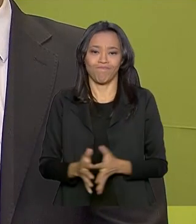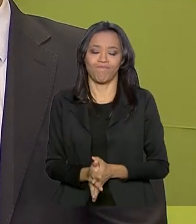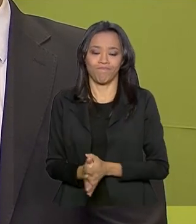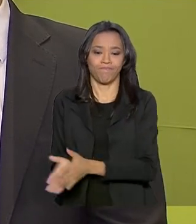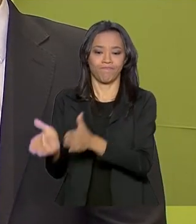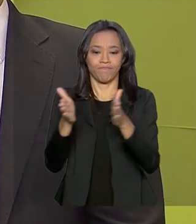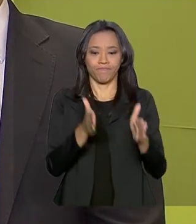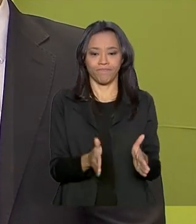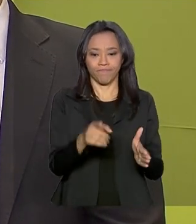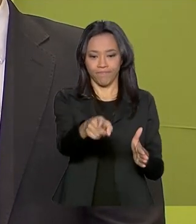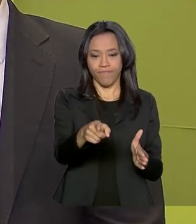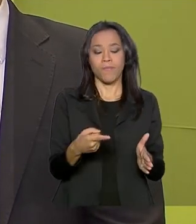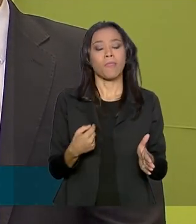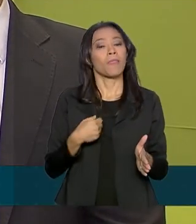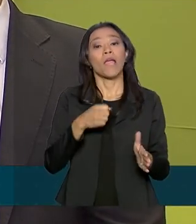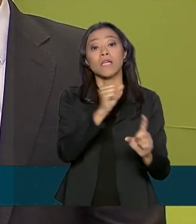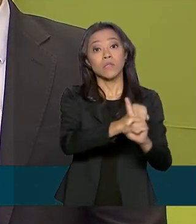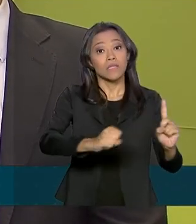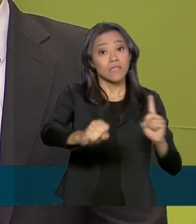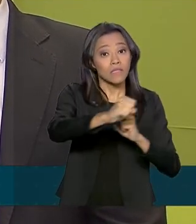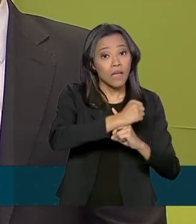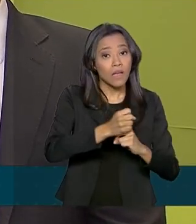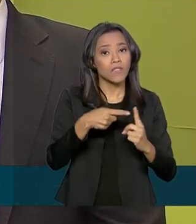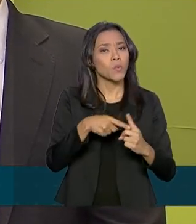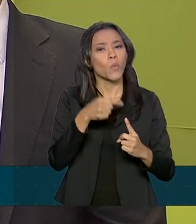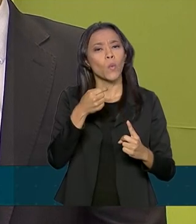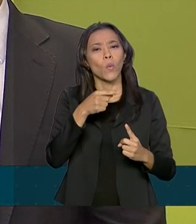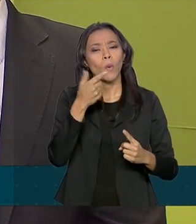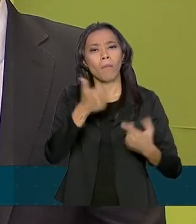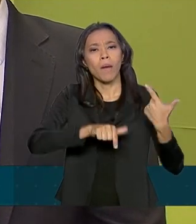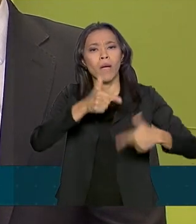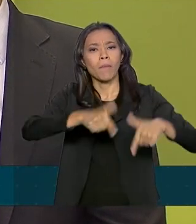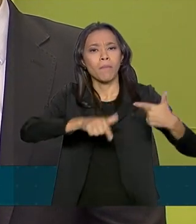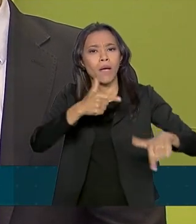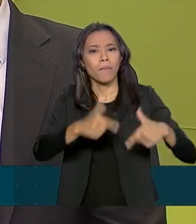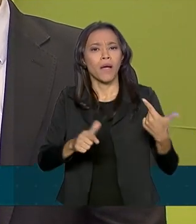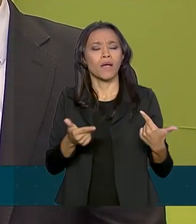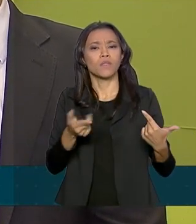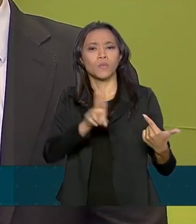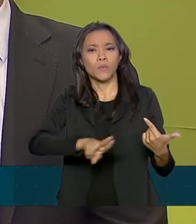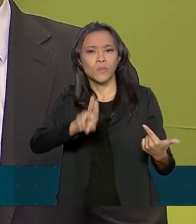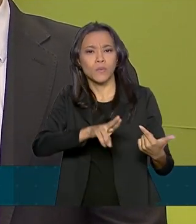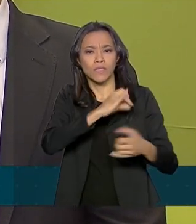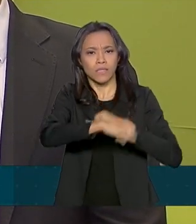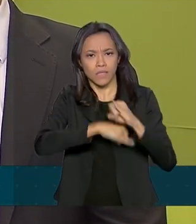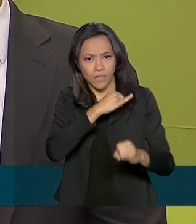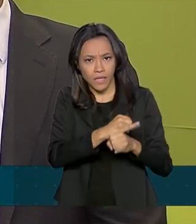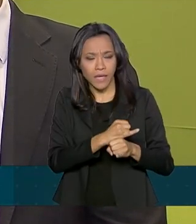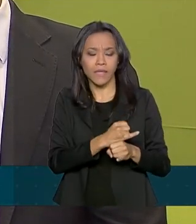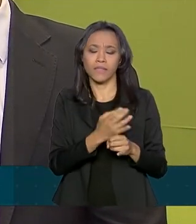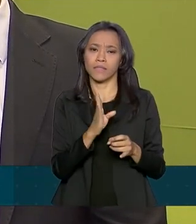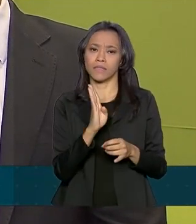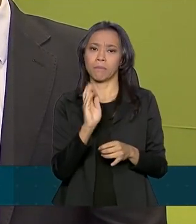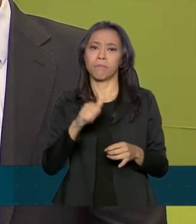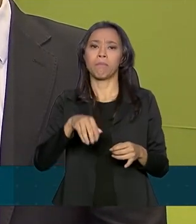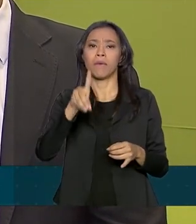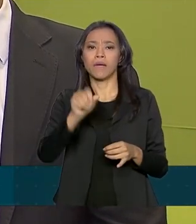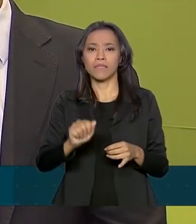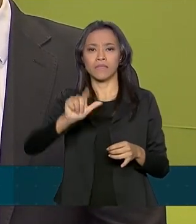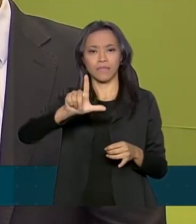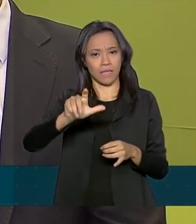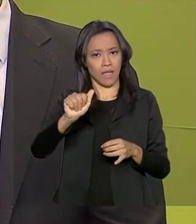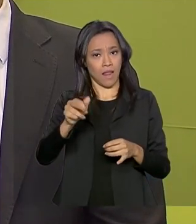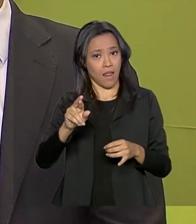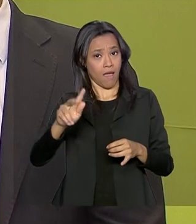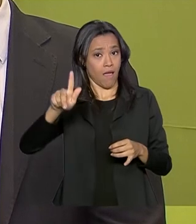A sociedade cada vez demanda mais comunicações de dados em banda larga, sejam fixas ou móveis, em maiores